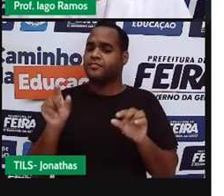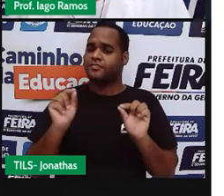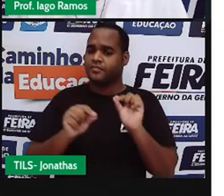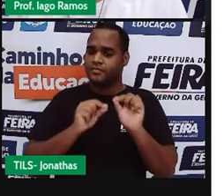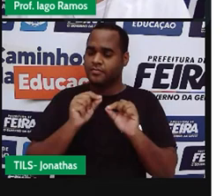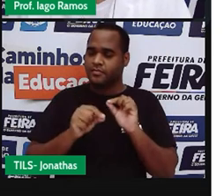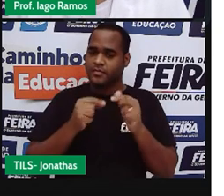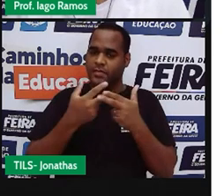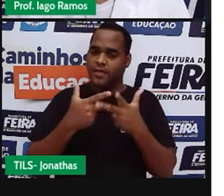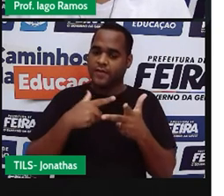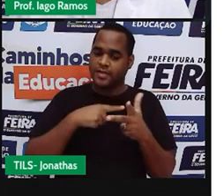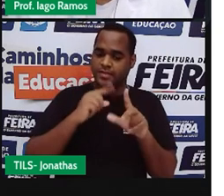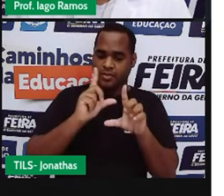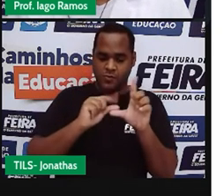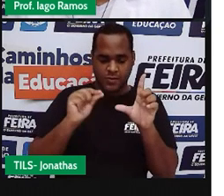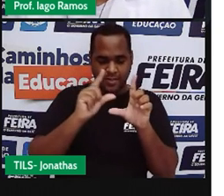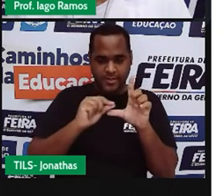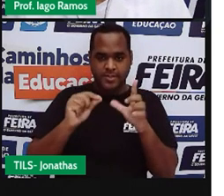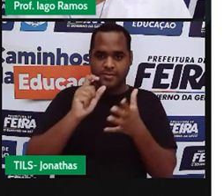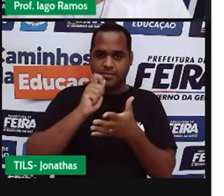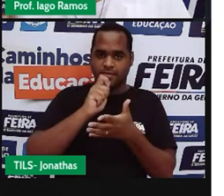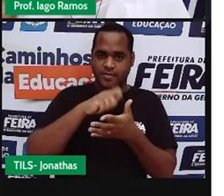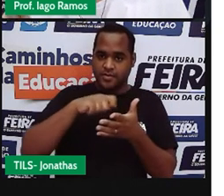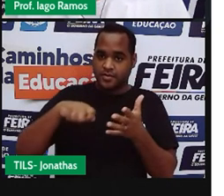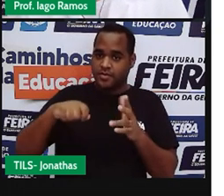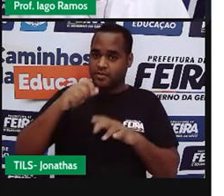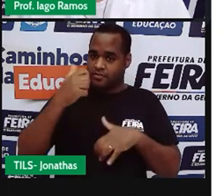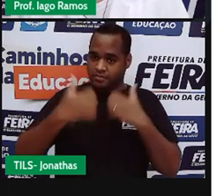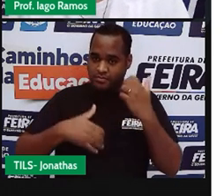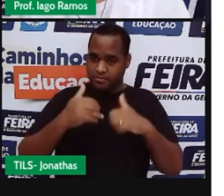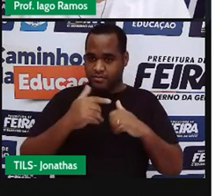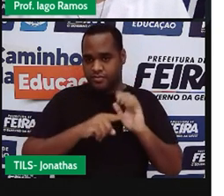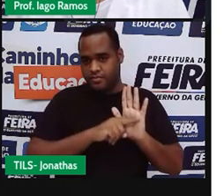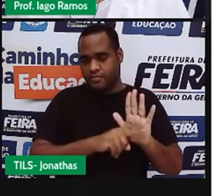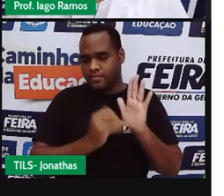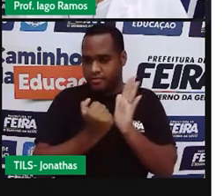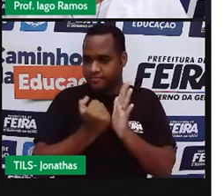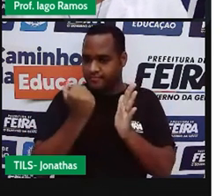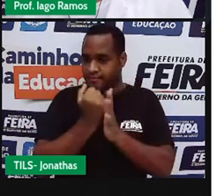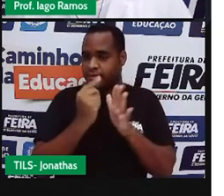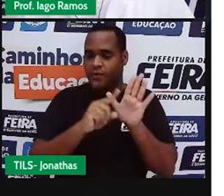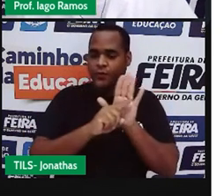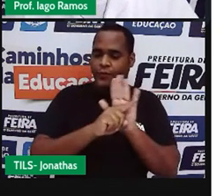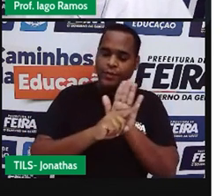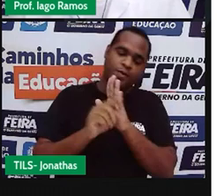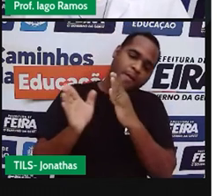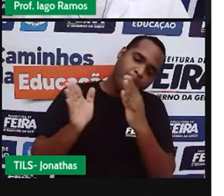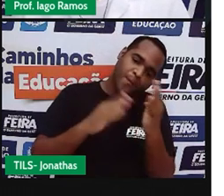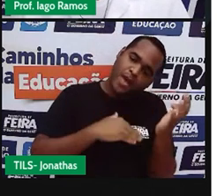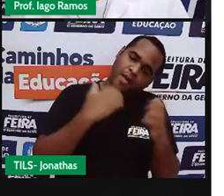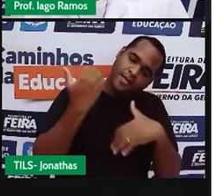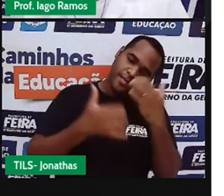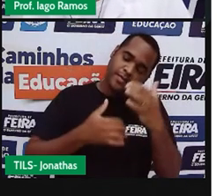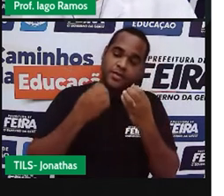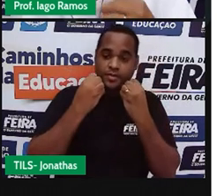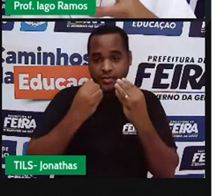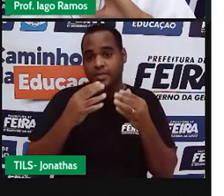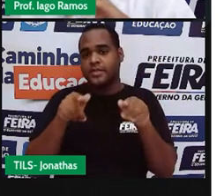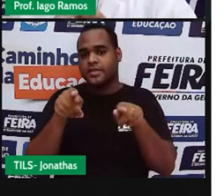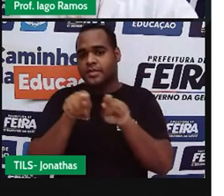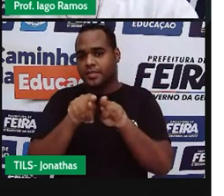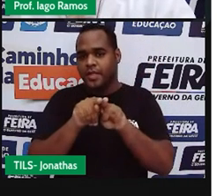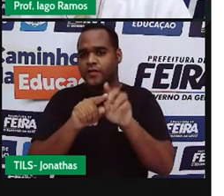eu vou deixar um link na descrição da aula, nesse link você vai acessar um vídeo, esse vídeo vai falar